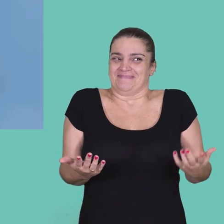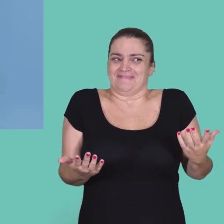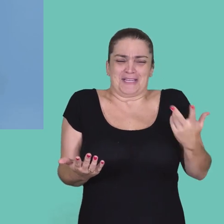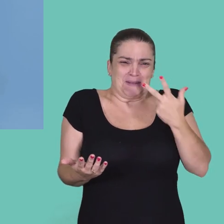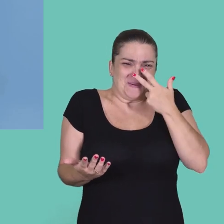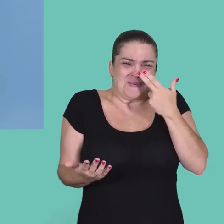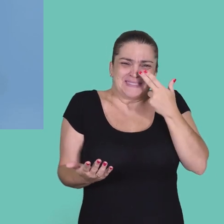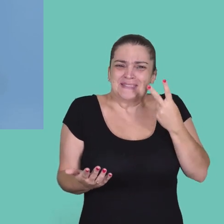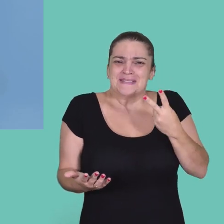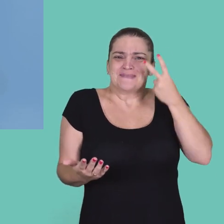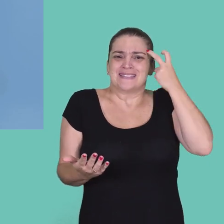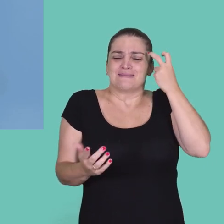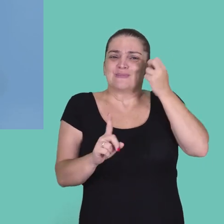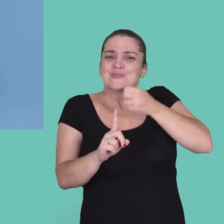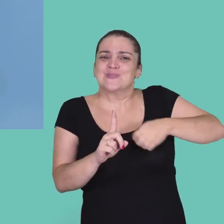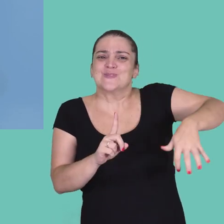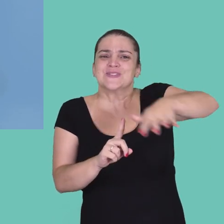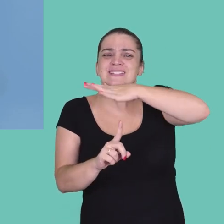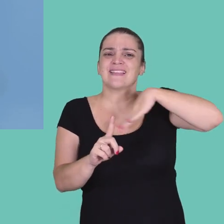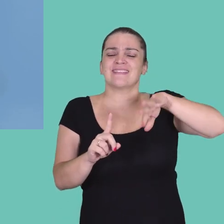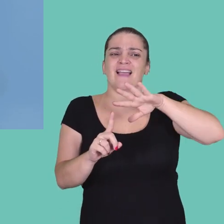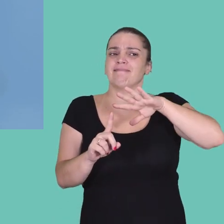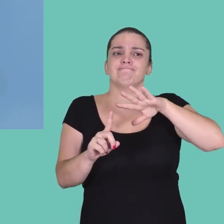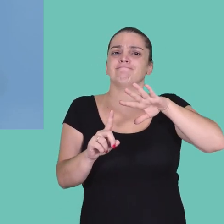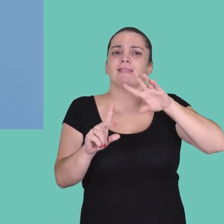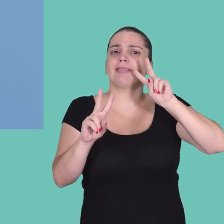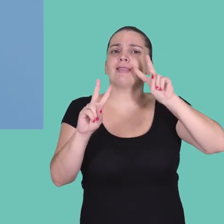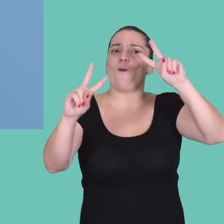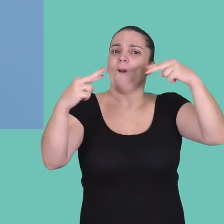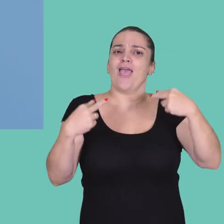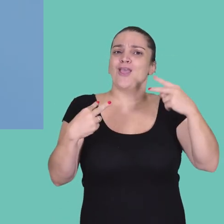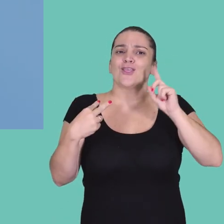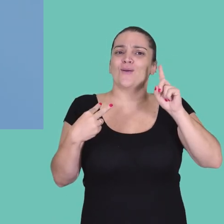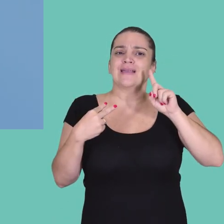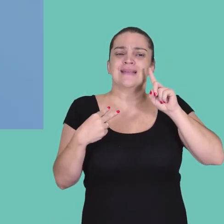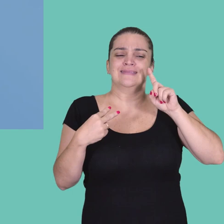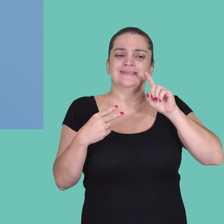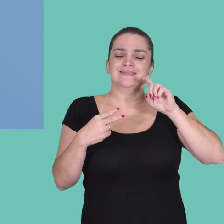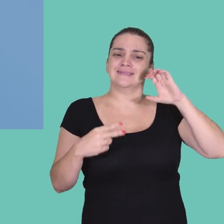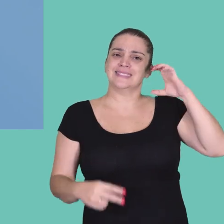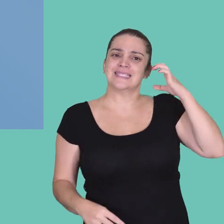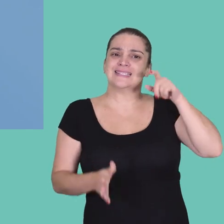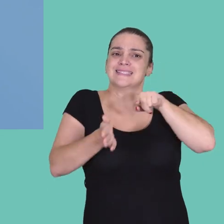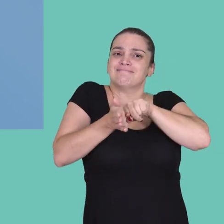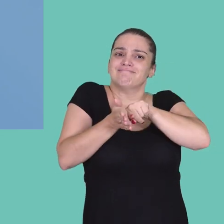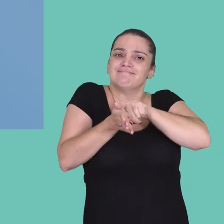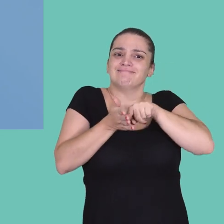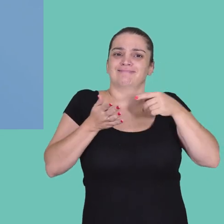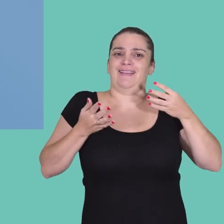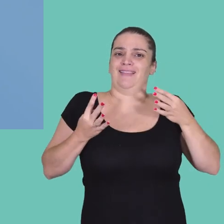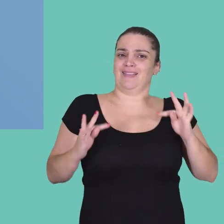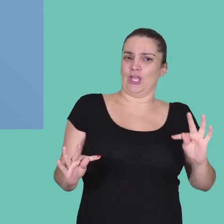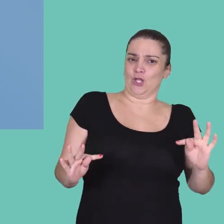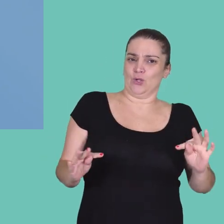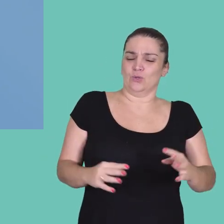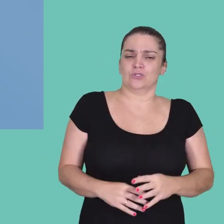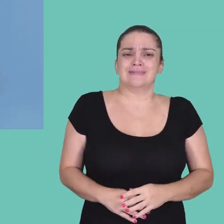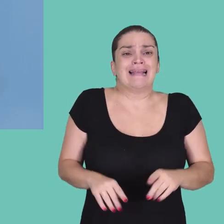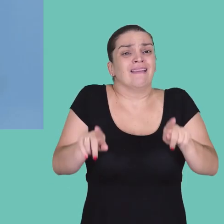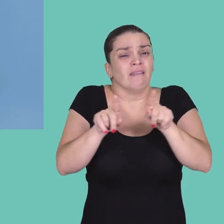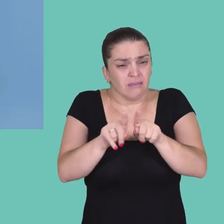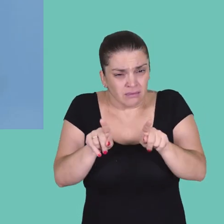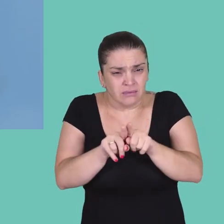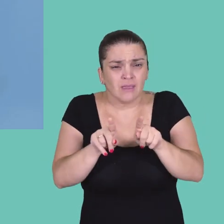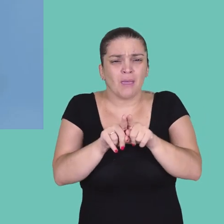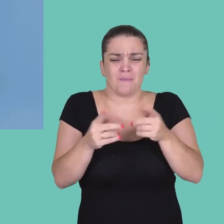Então a gente se dá conta de como a sociedade, ela não reconhece a importância da ciência e da tecnologia.